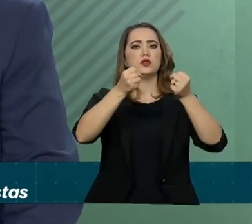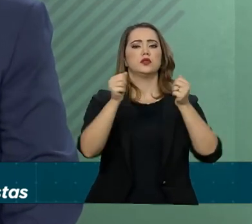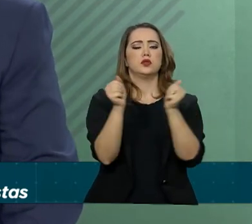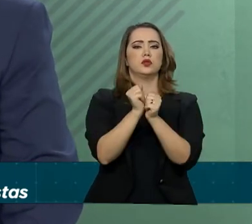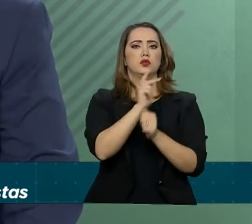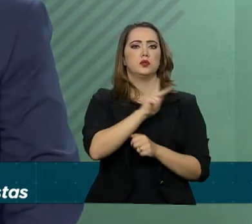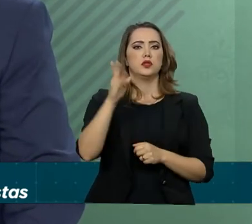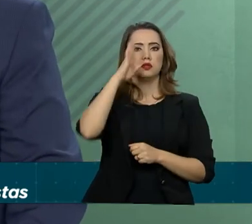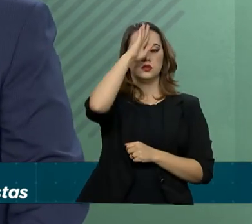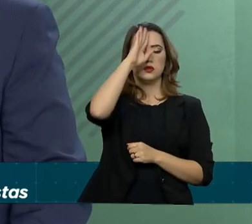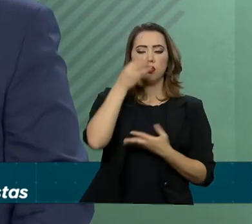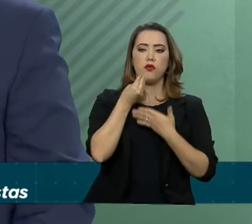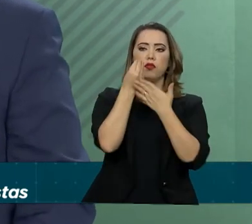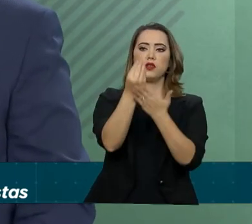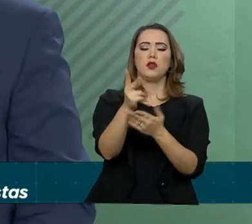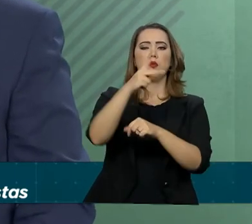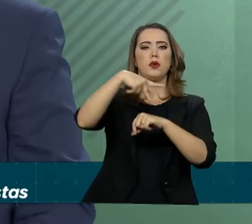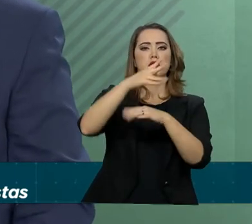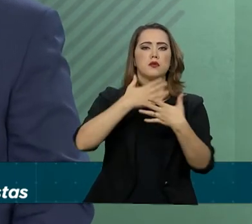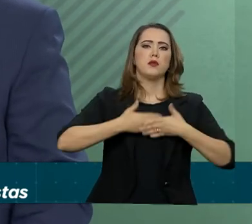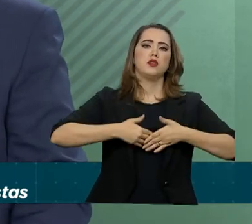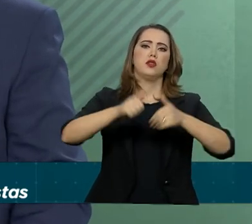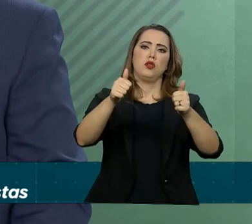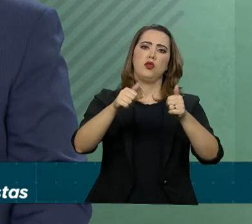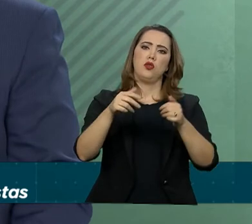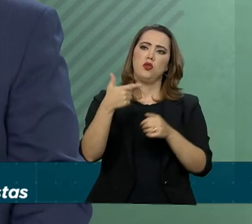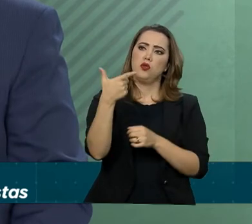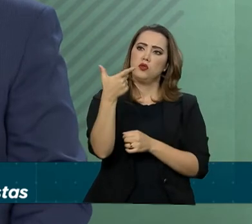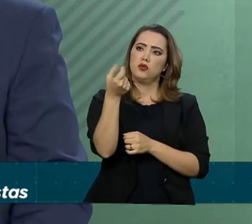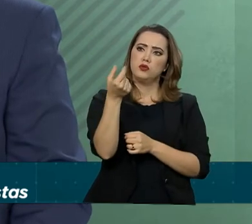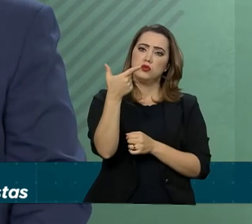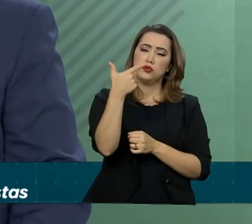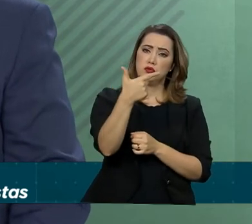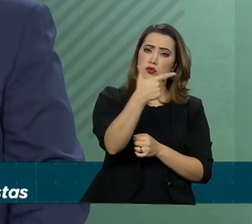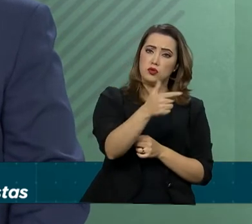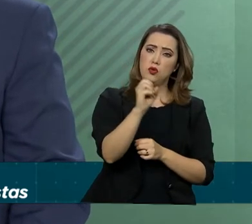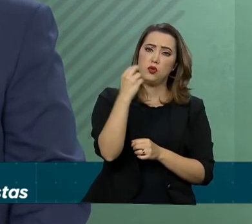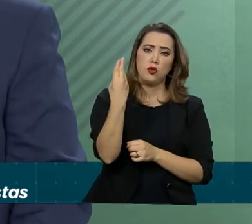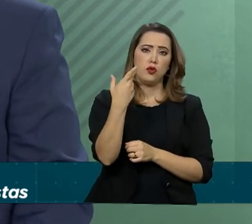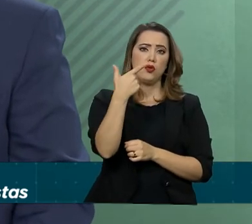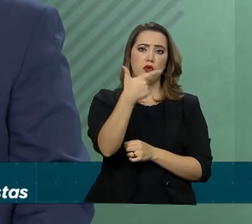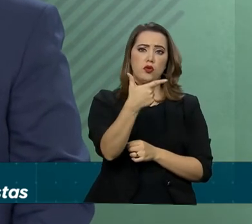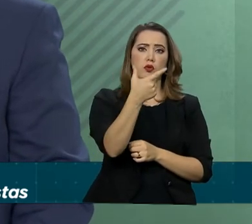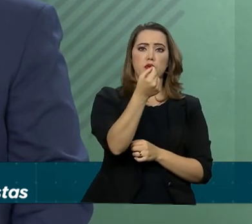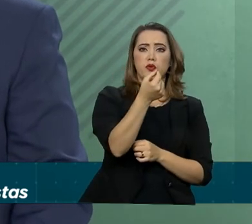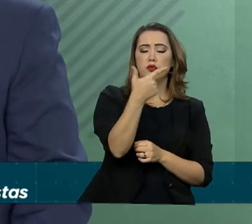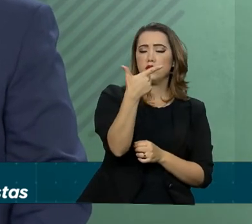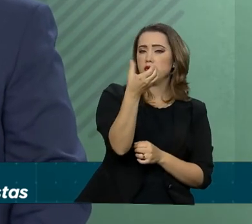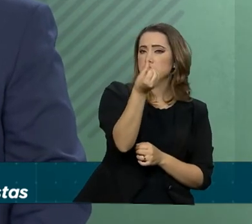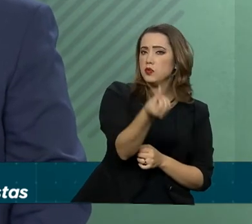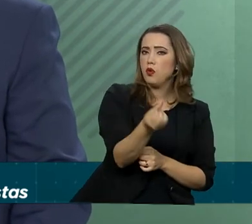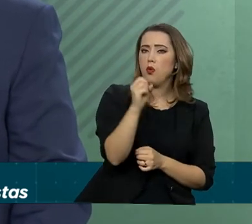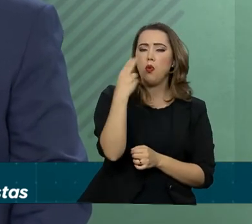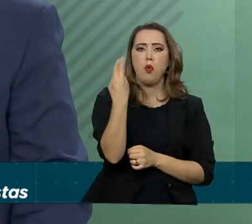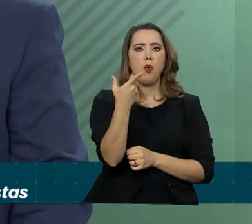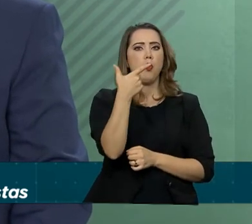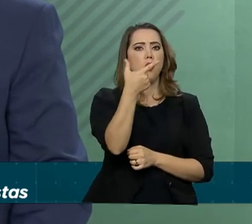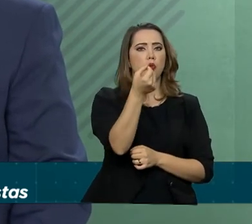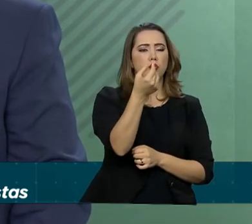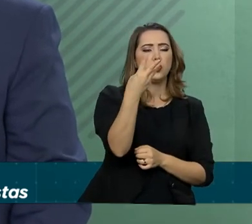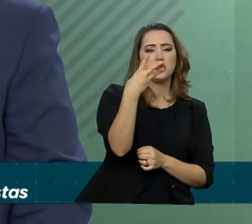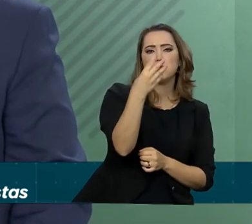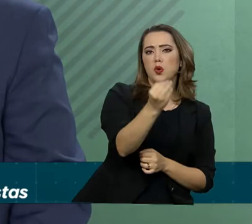nosso presidente, entregar um país melhor, seja em 2022, seja em 2026, seja em 2030